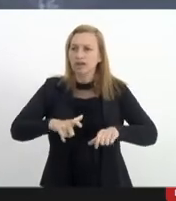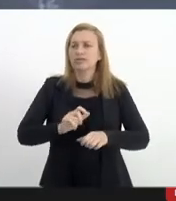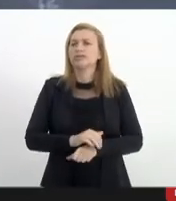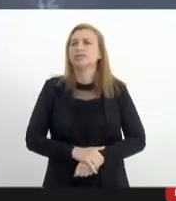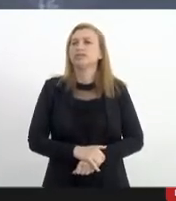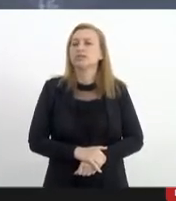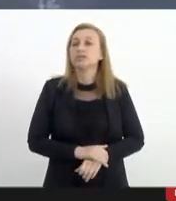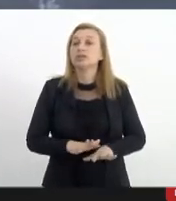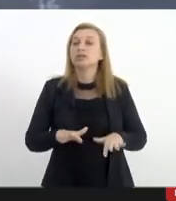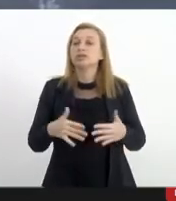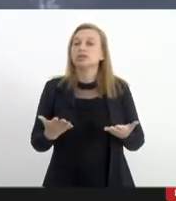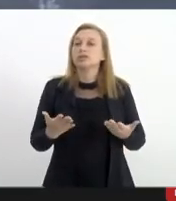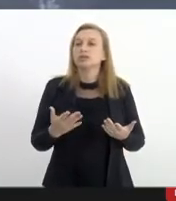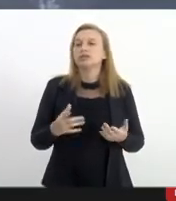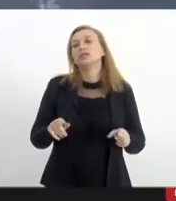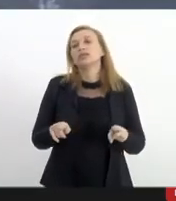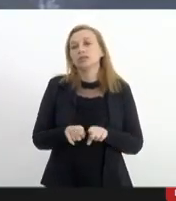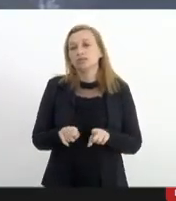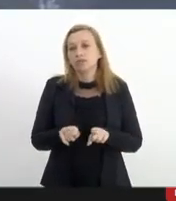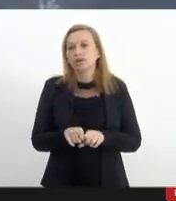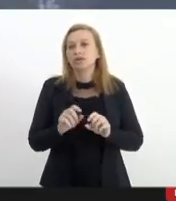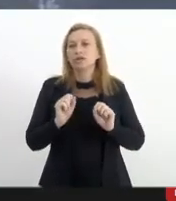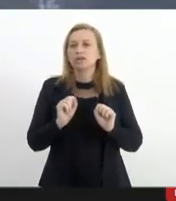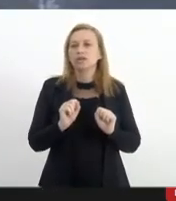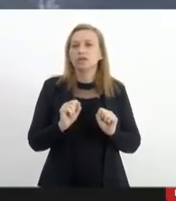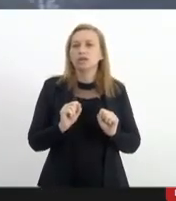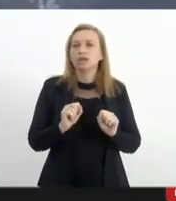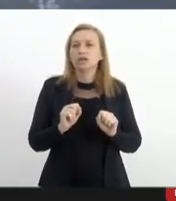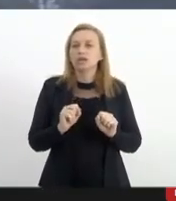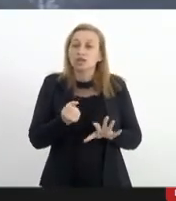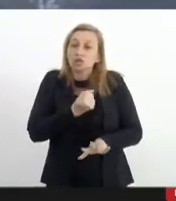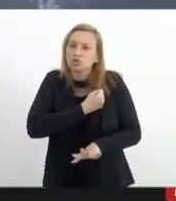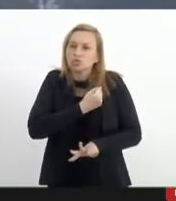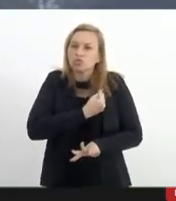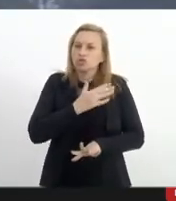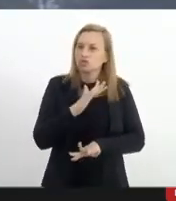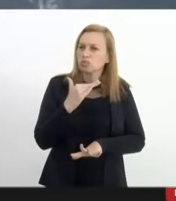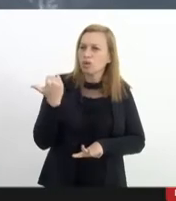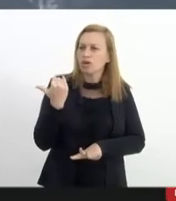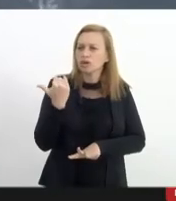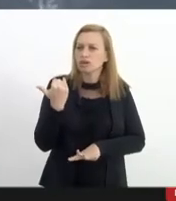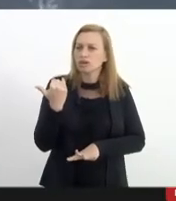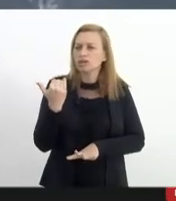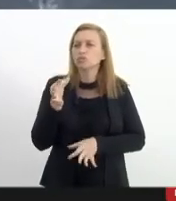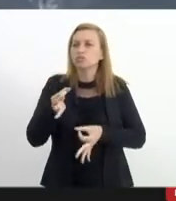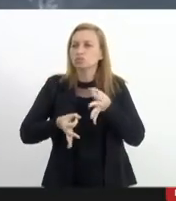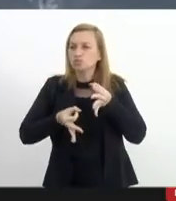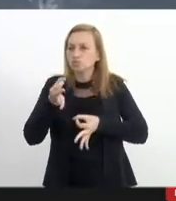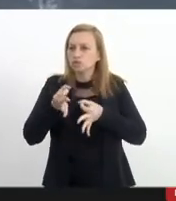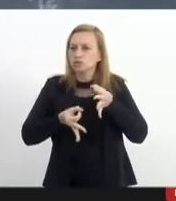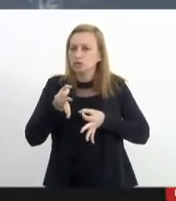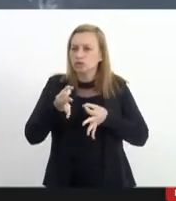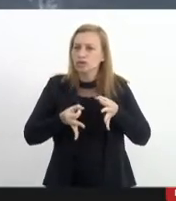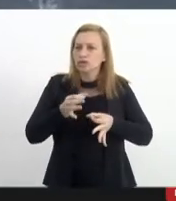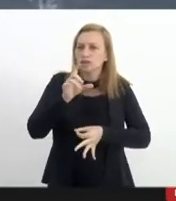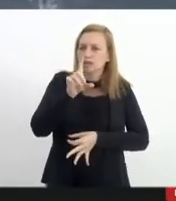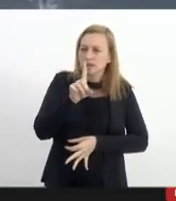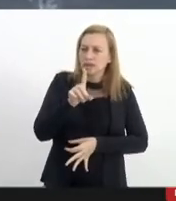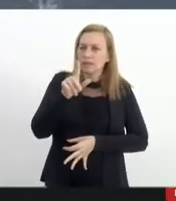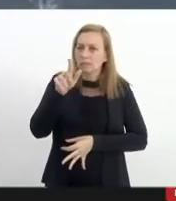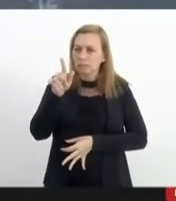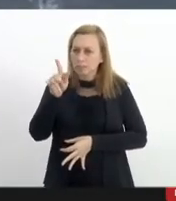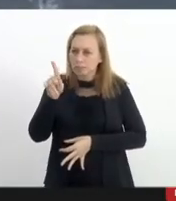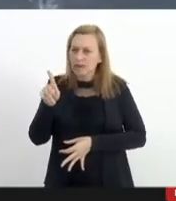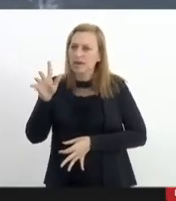em contrapartida nessa alta letalidade há em julgamento a DPF 635